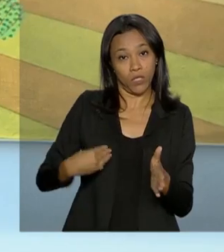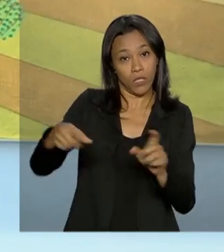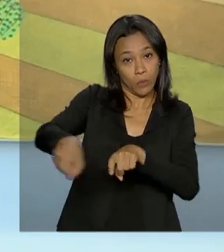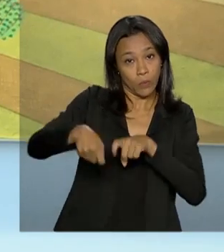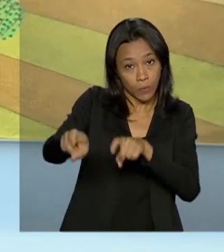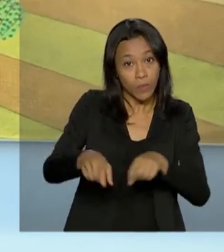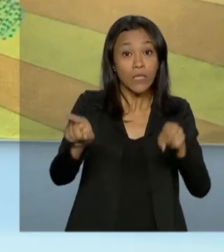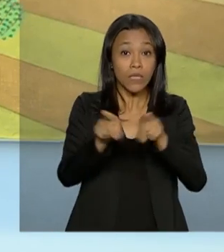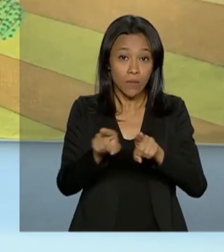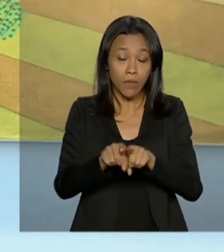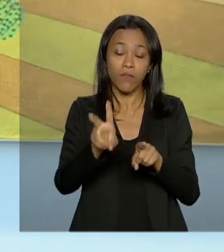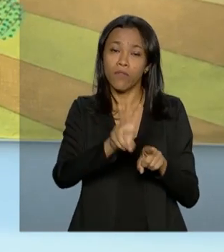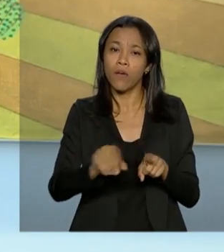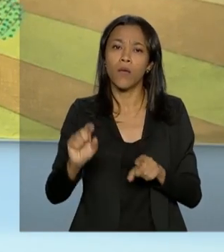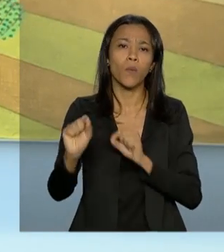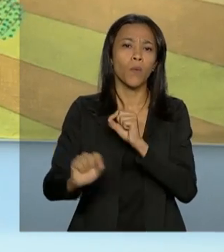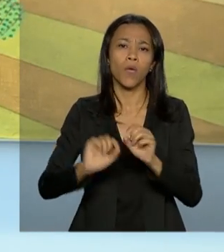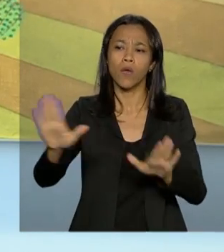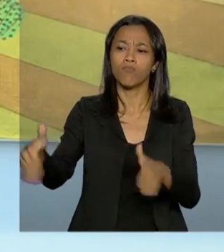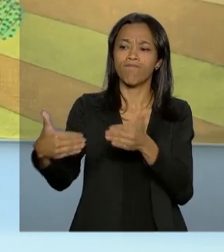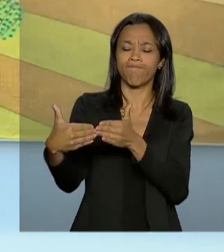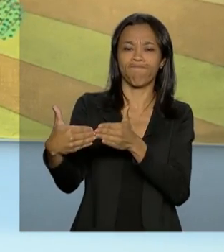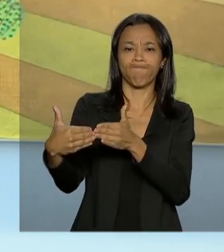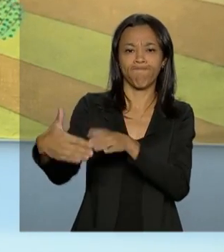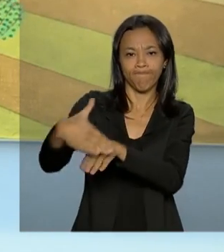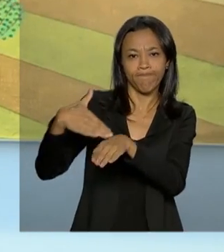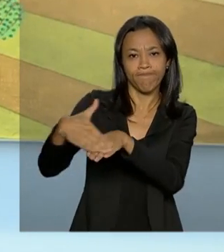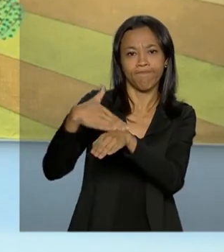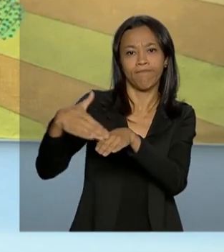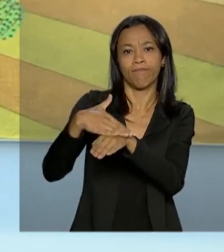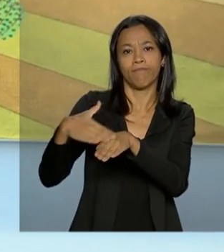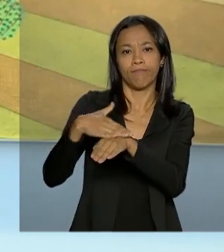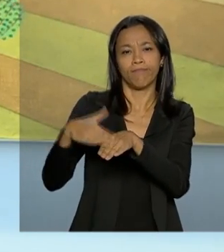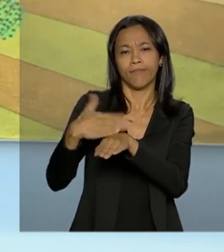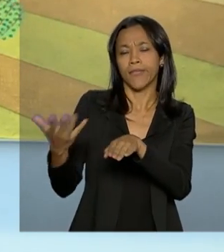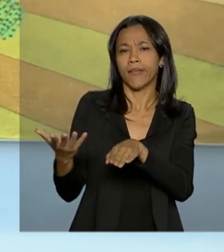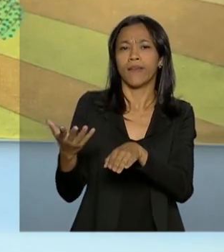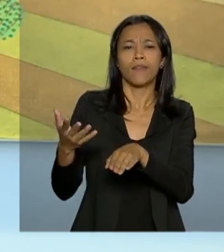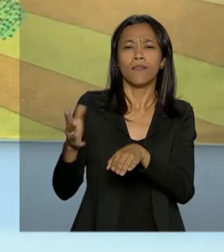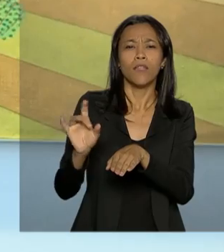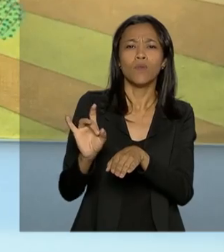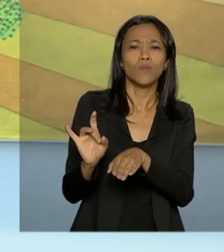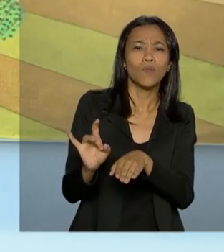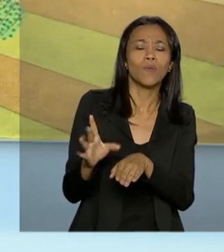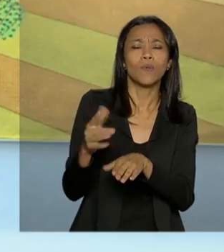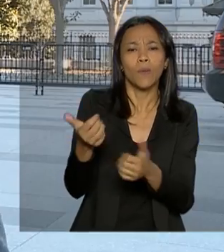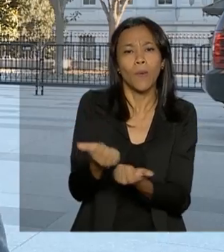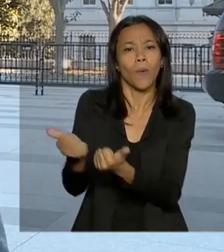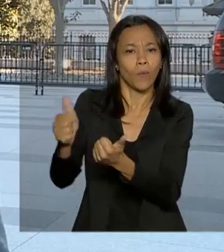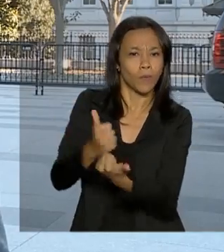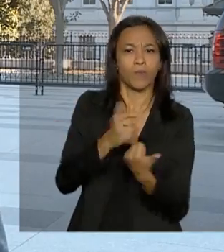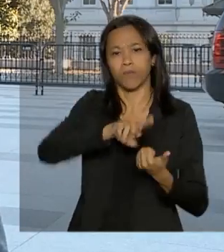diálogo, exploração de novas áreas de cooperação.